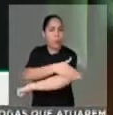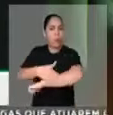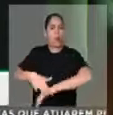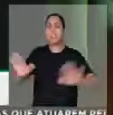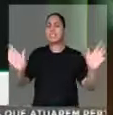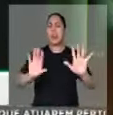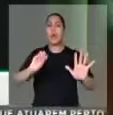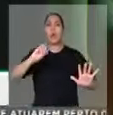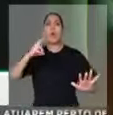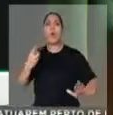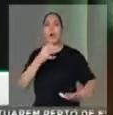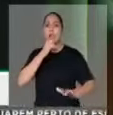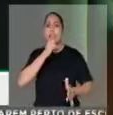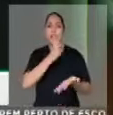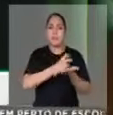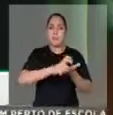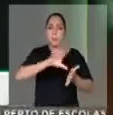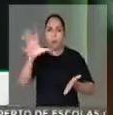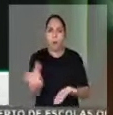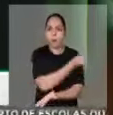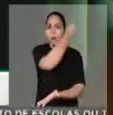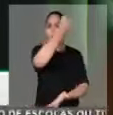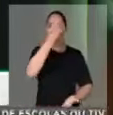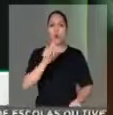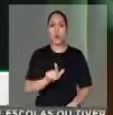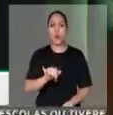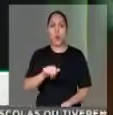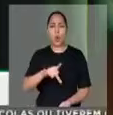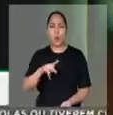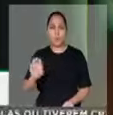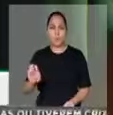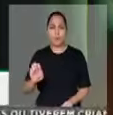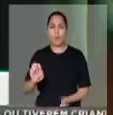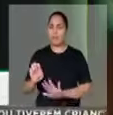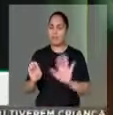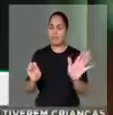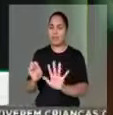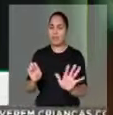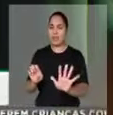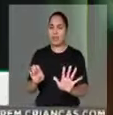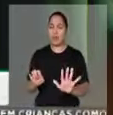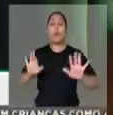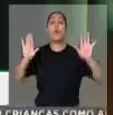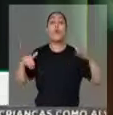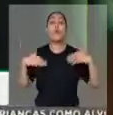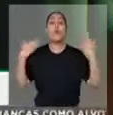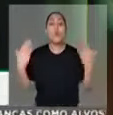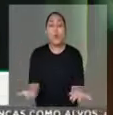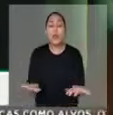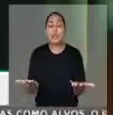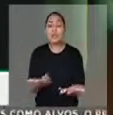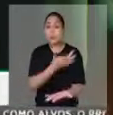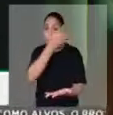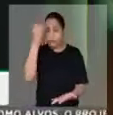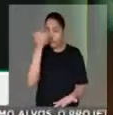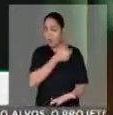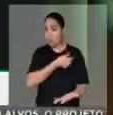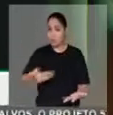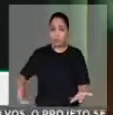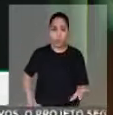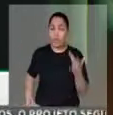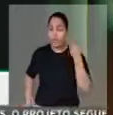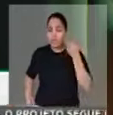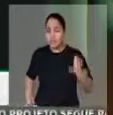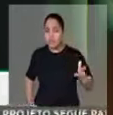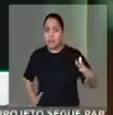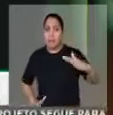Quando determinados setores e instituições decisivas não sabem os limites dos cargos e